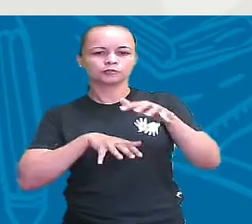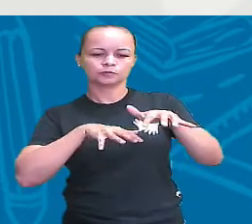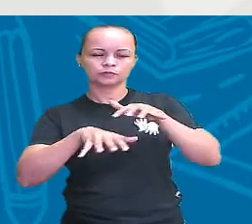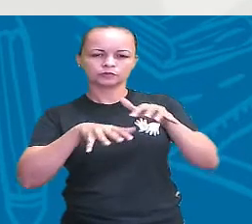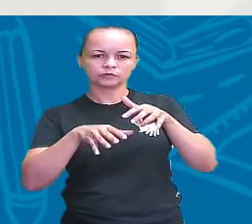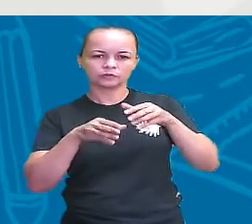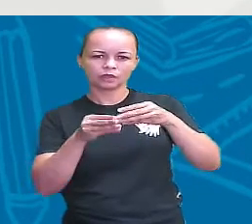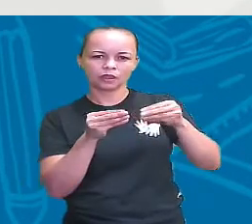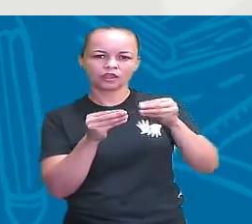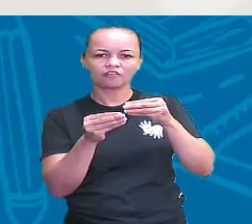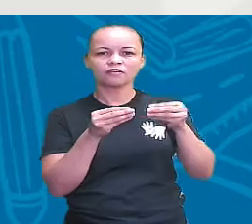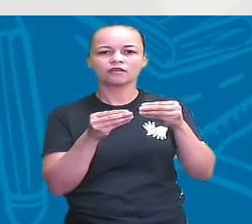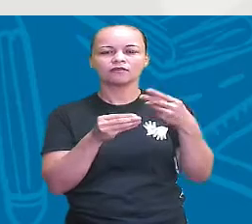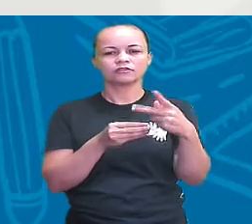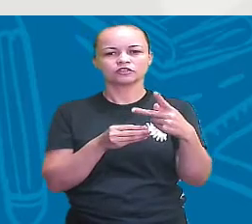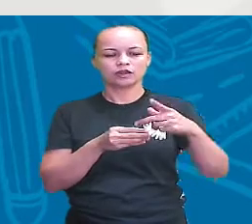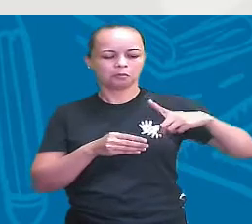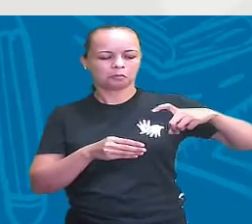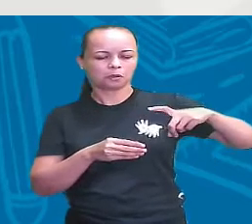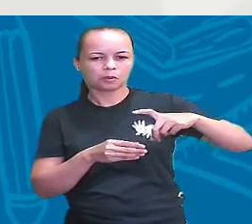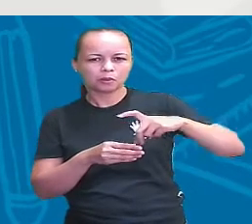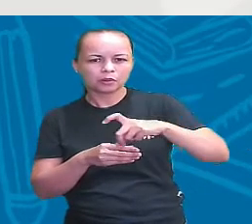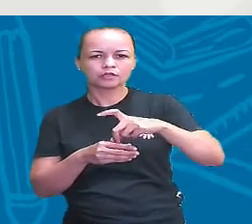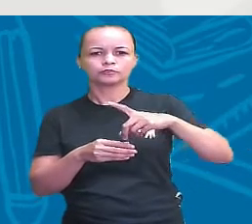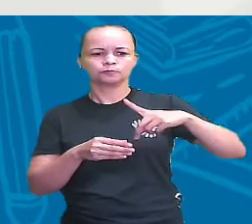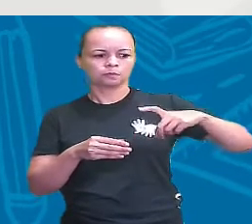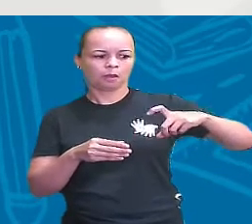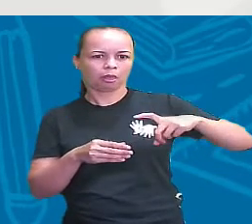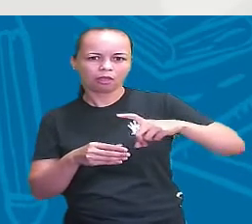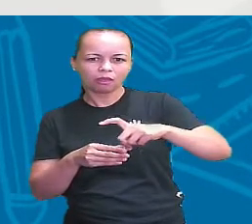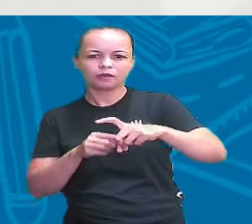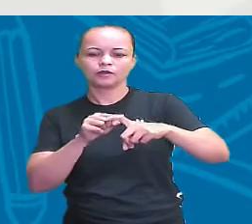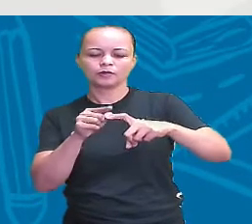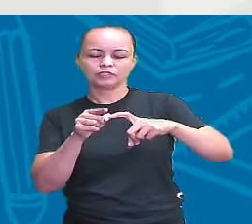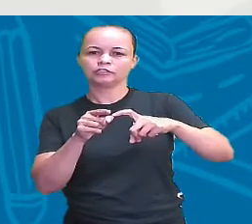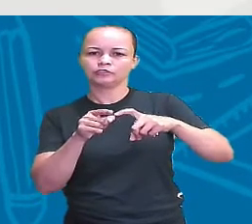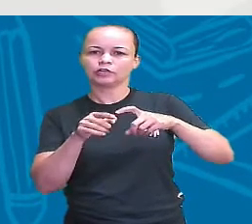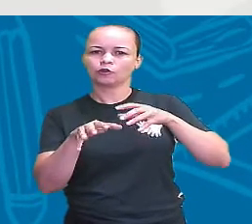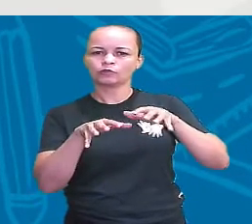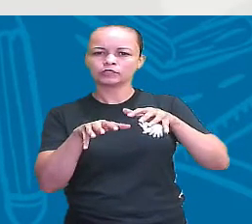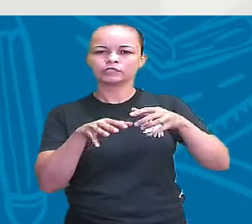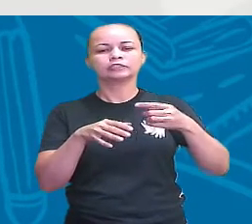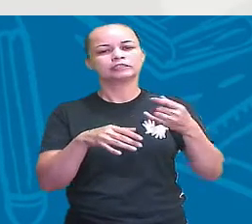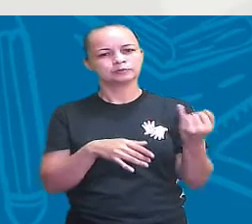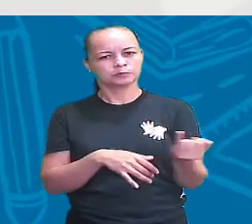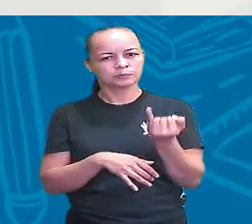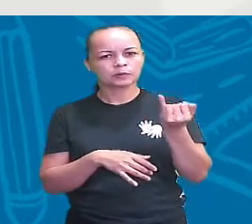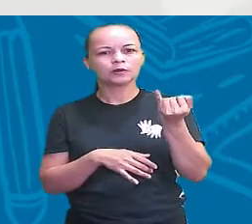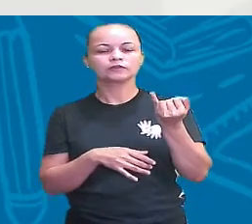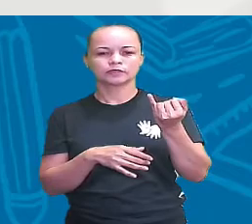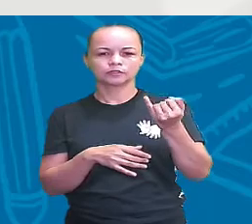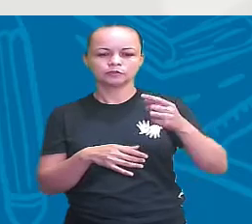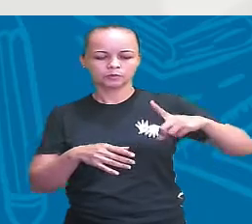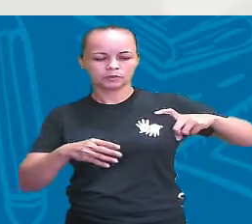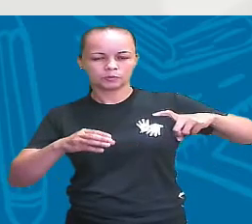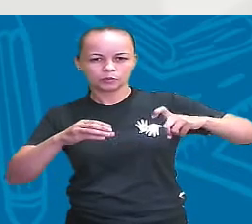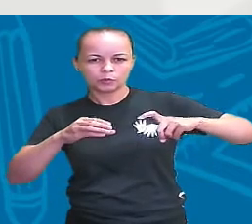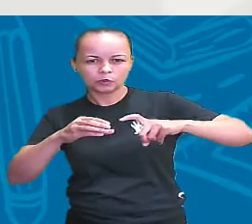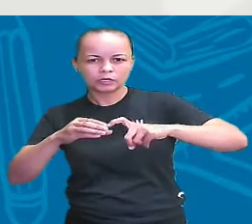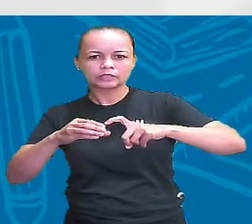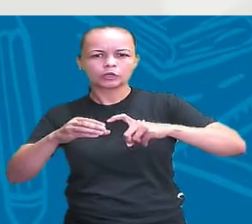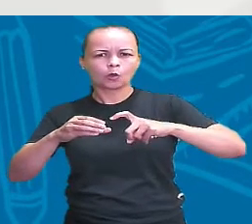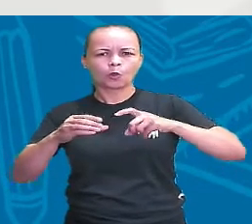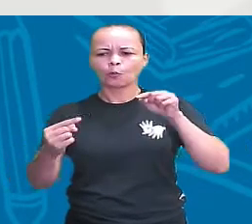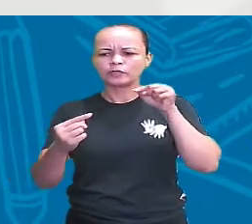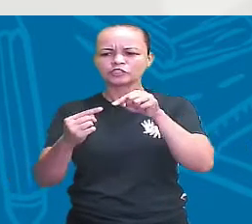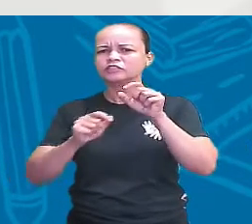flagelar, para que o flagelo dele permita que ele se locomova de forma eficiente e eficaz, para alcançar o seu objetivo, que